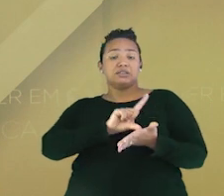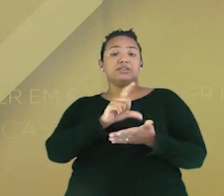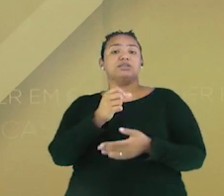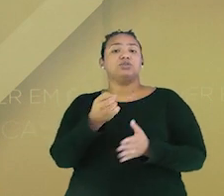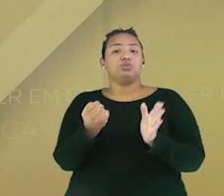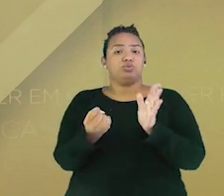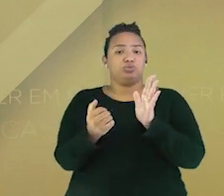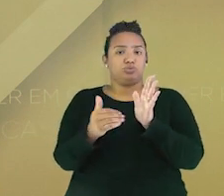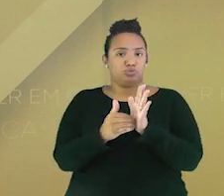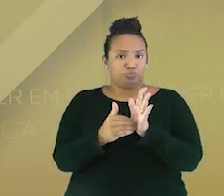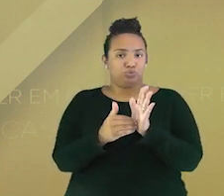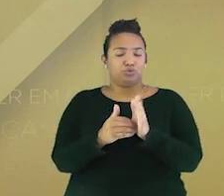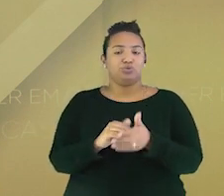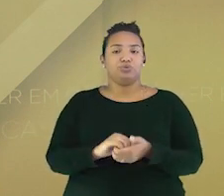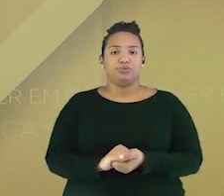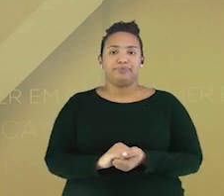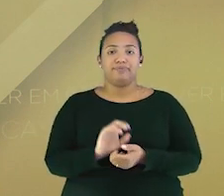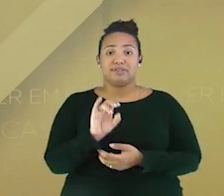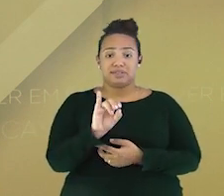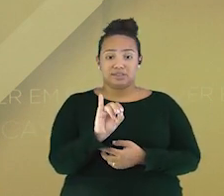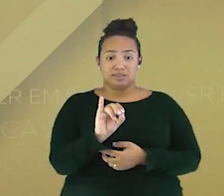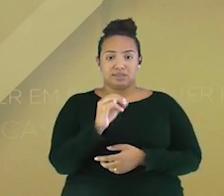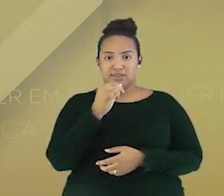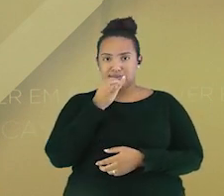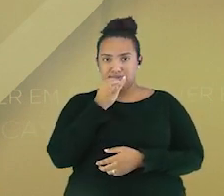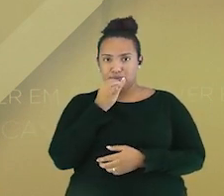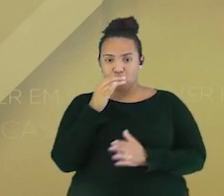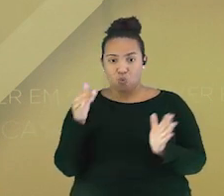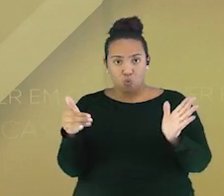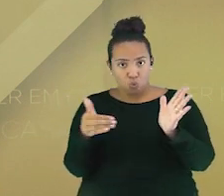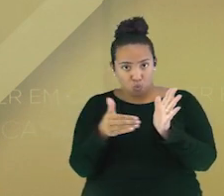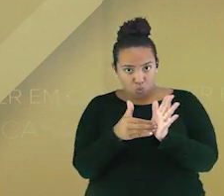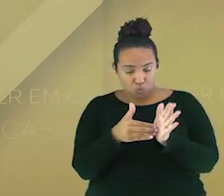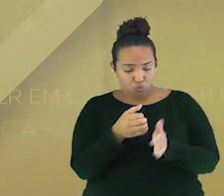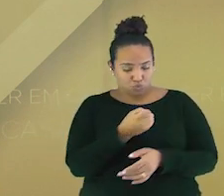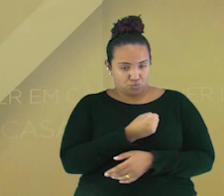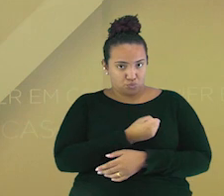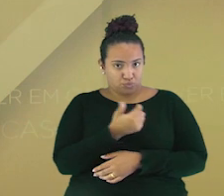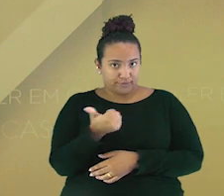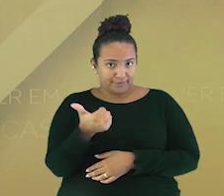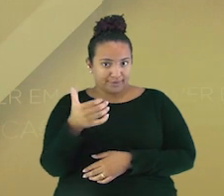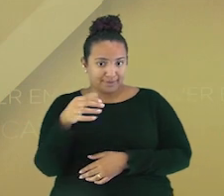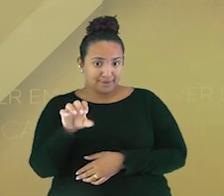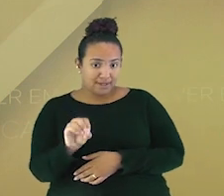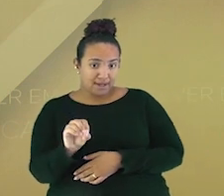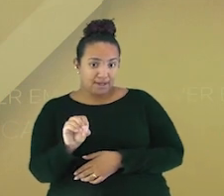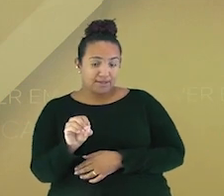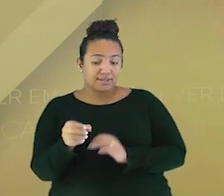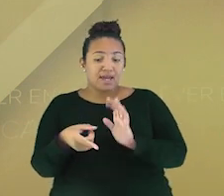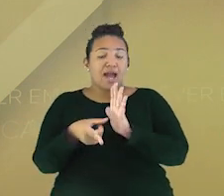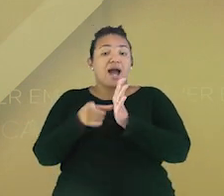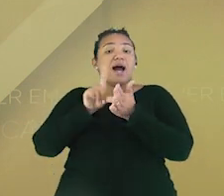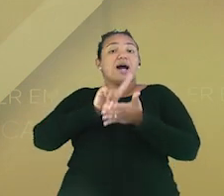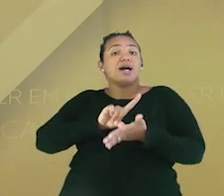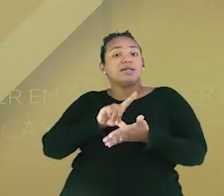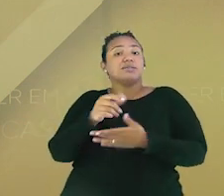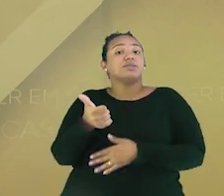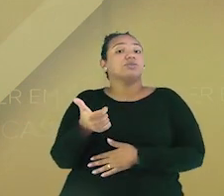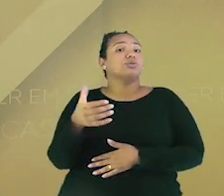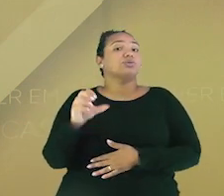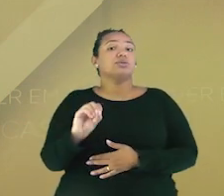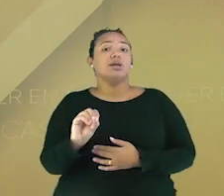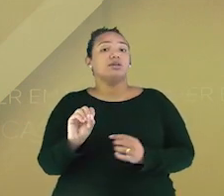Se o último número é o número 10, que nós temos aqui nessa sequência, quem vem antes do número 10